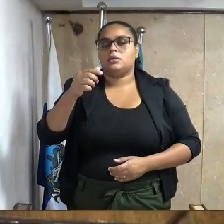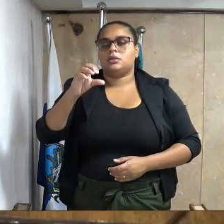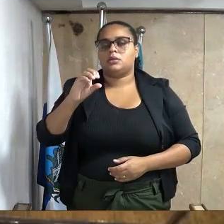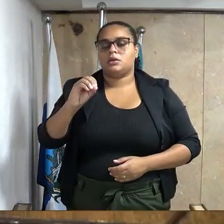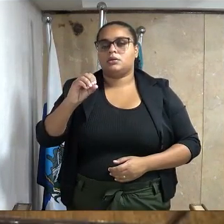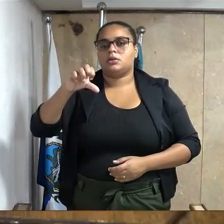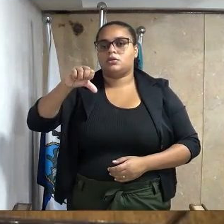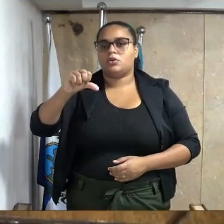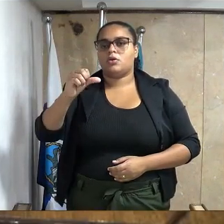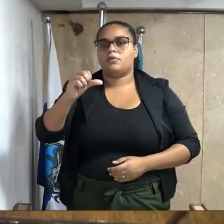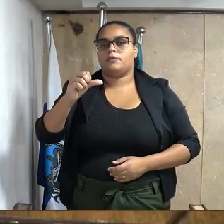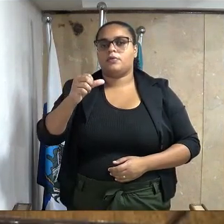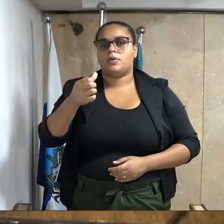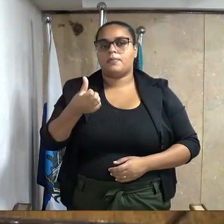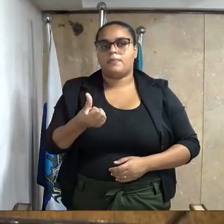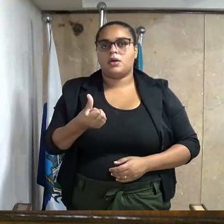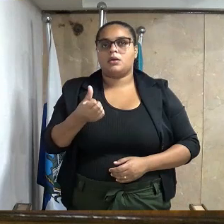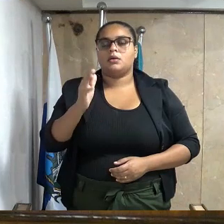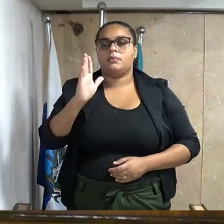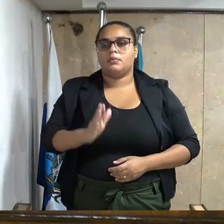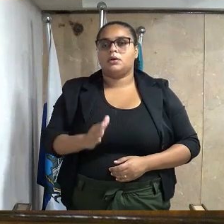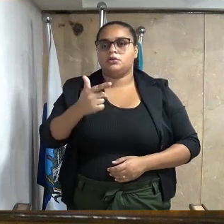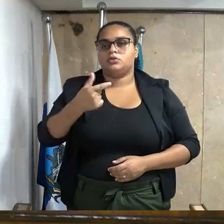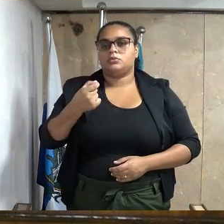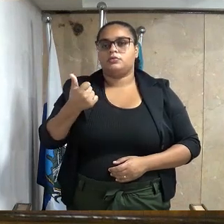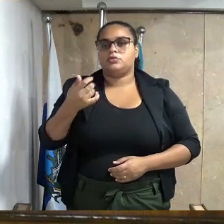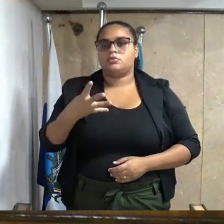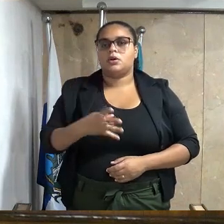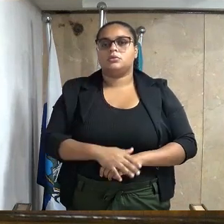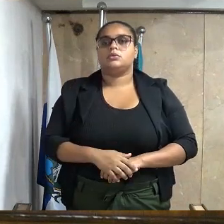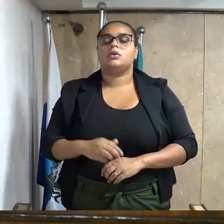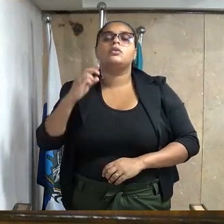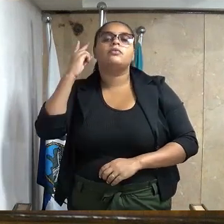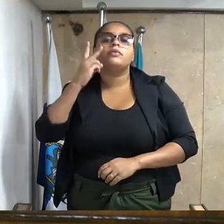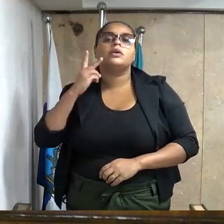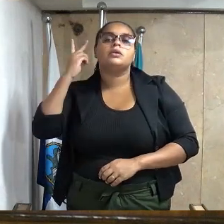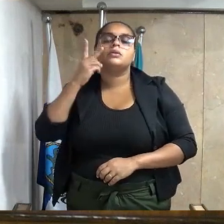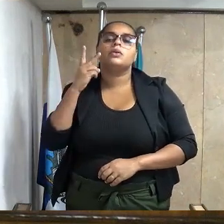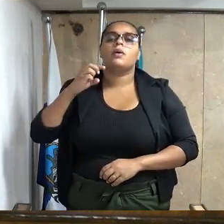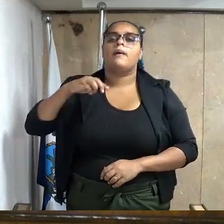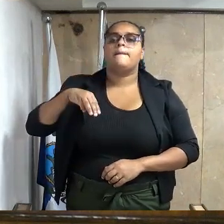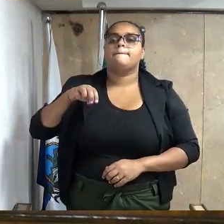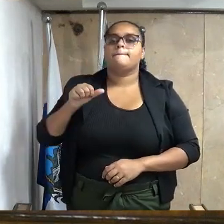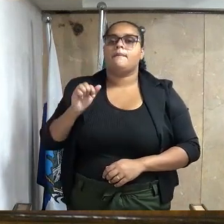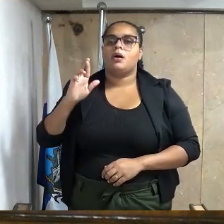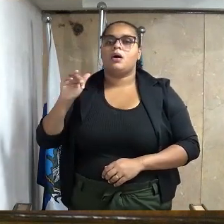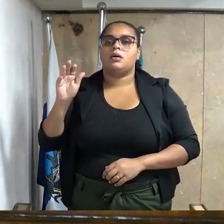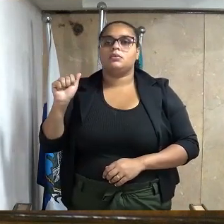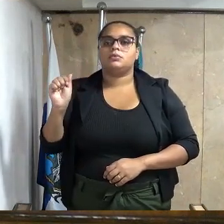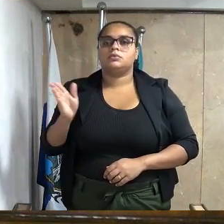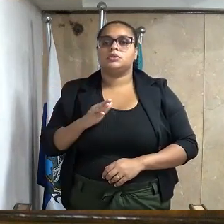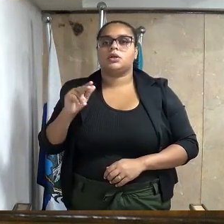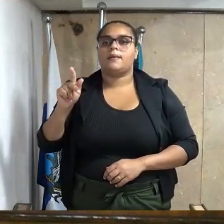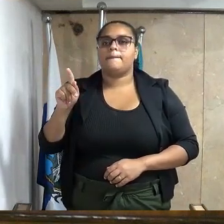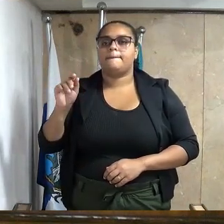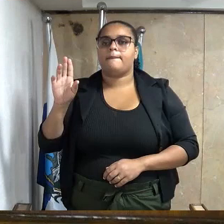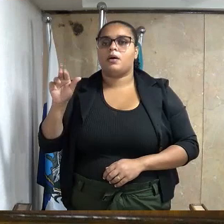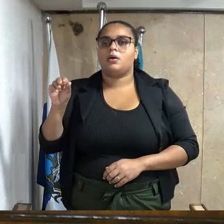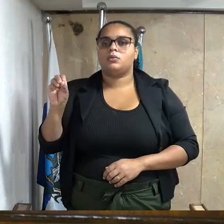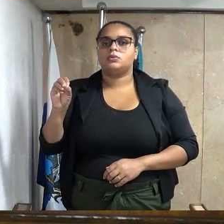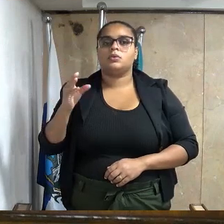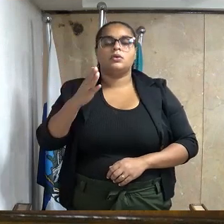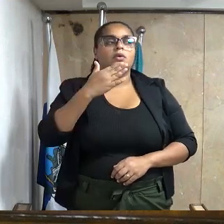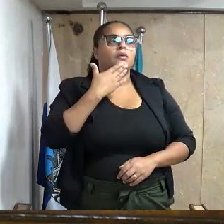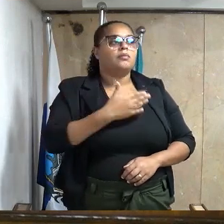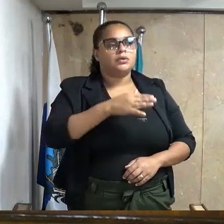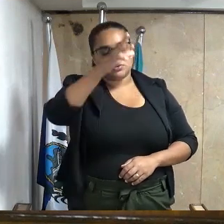barra 2024, do excelentíssimo senhor vereador Marcos Paulo Casal Barbosa, solicitando ao excelentíssimo